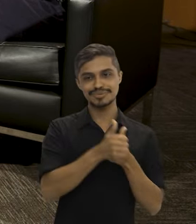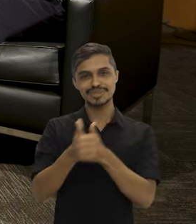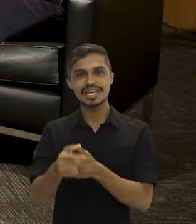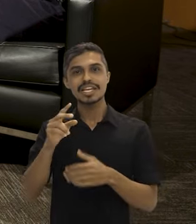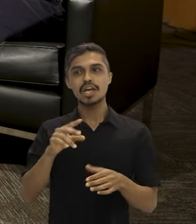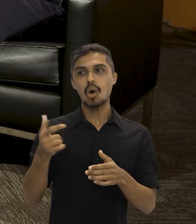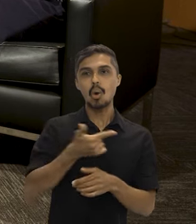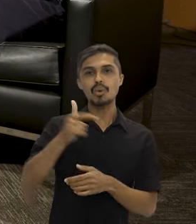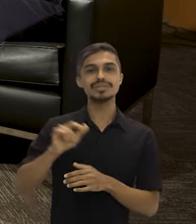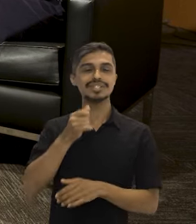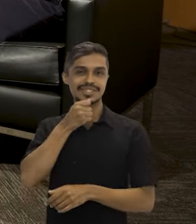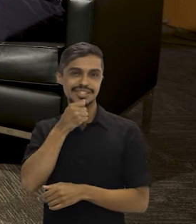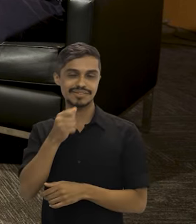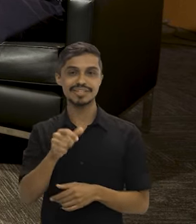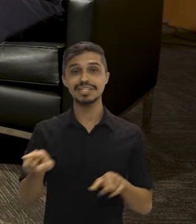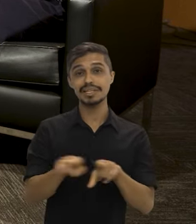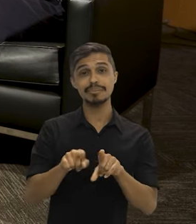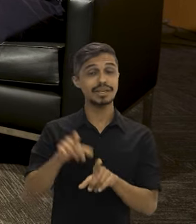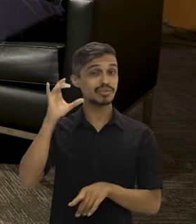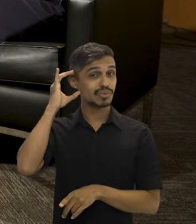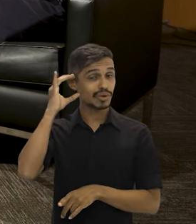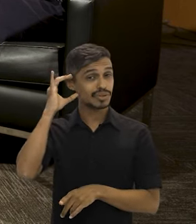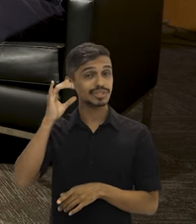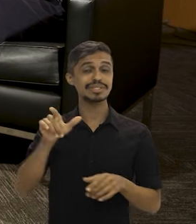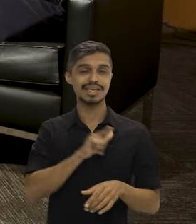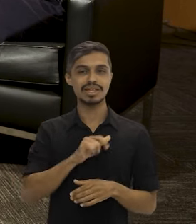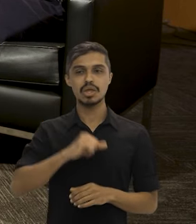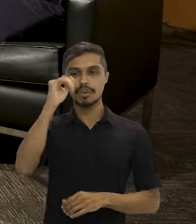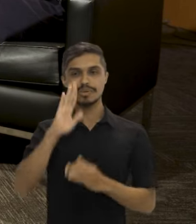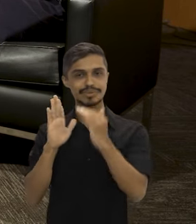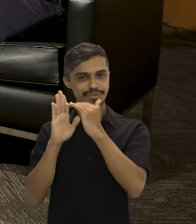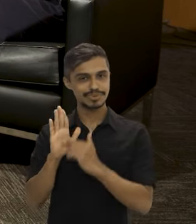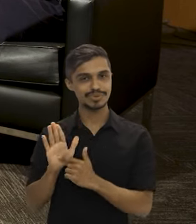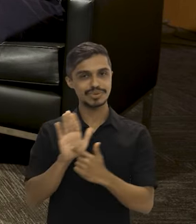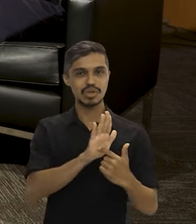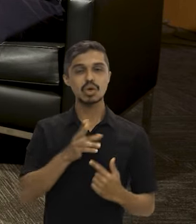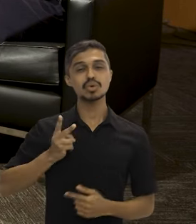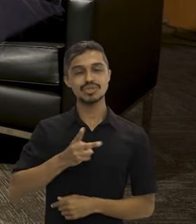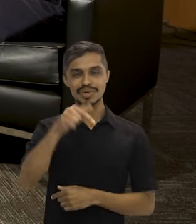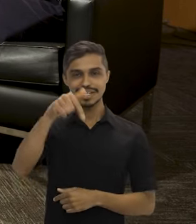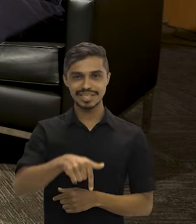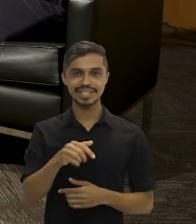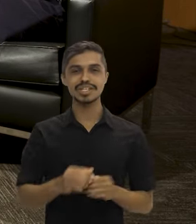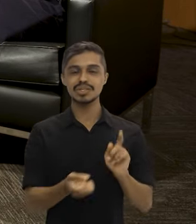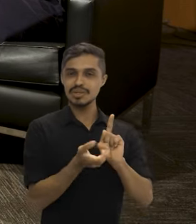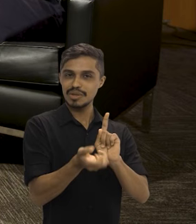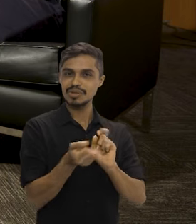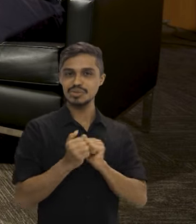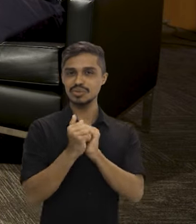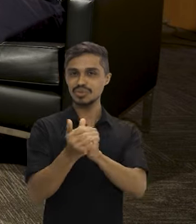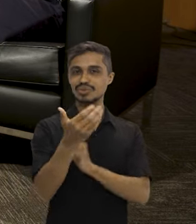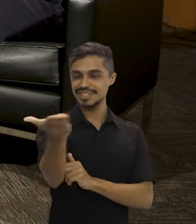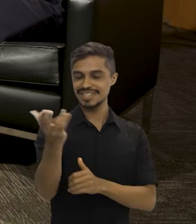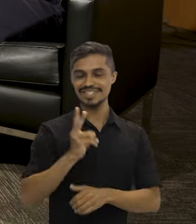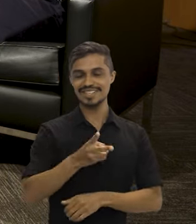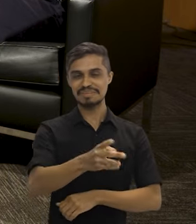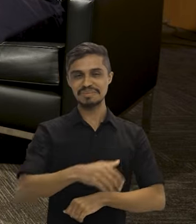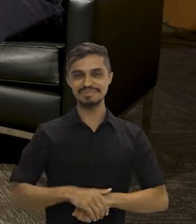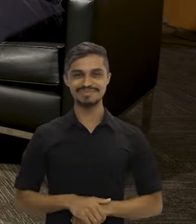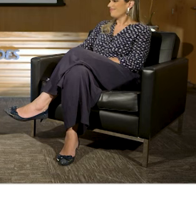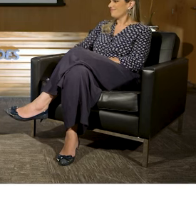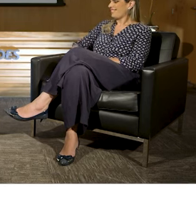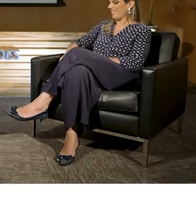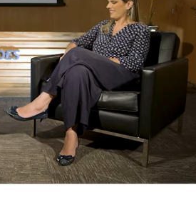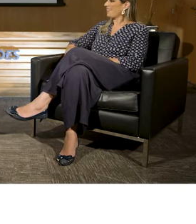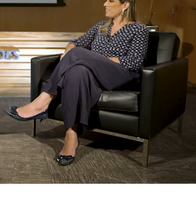siga as nossas redes sociais ou nos ouça pela Rede Nacional de Rádio. O Brasil em Pauta continua aqui no Canal GOV, sempre com